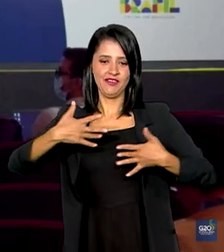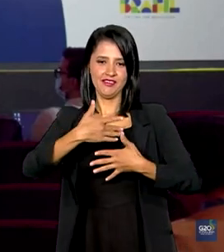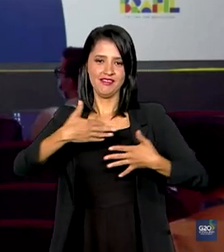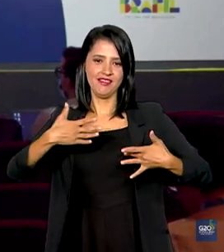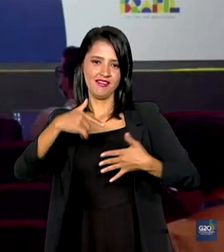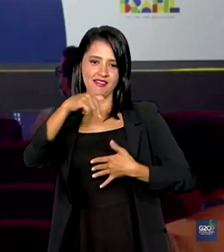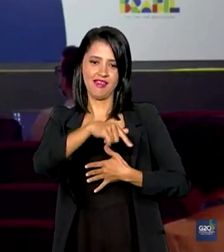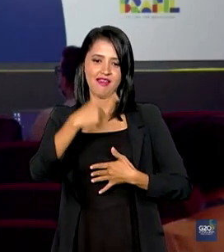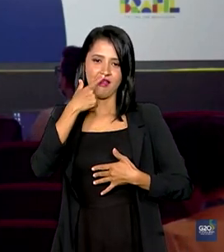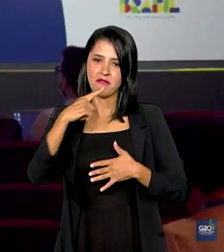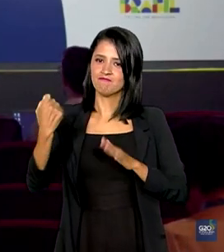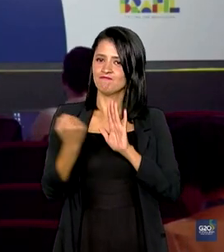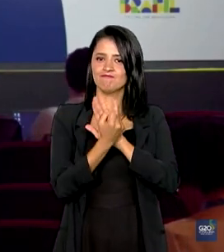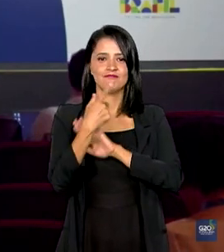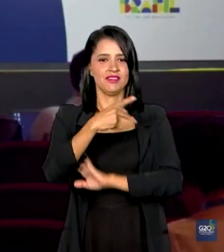muito a cara do Brasil. Obrigado. Obrigado.